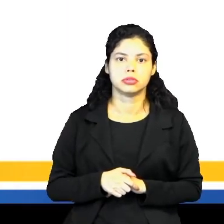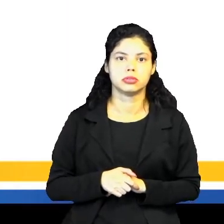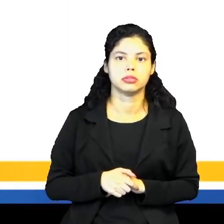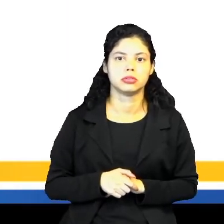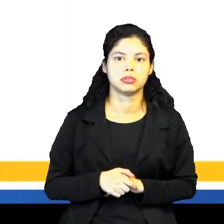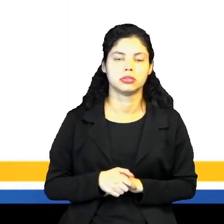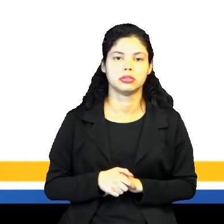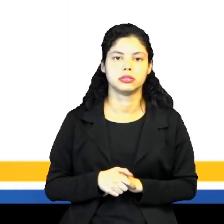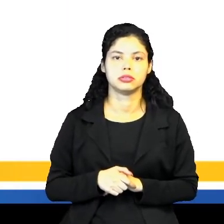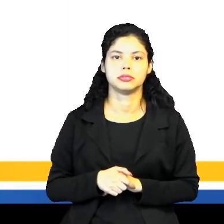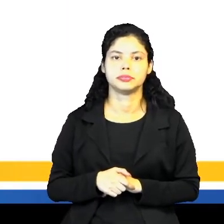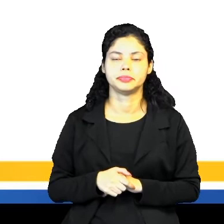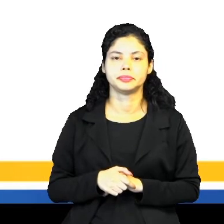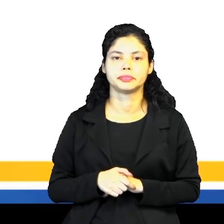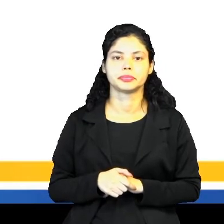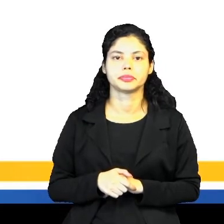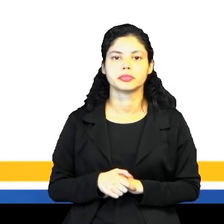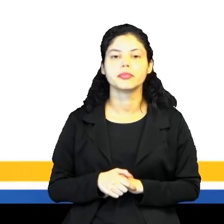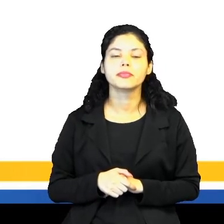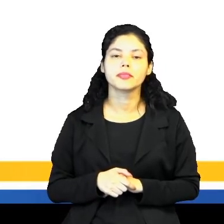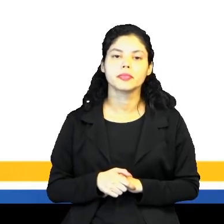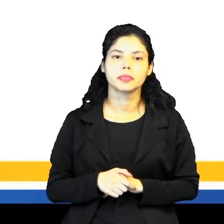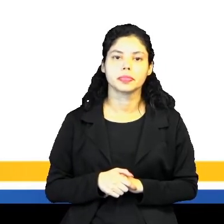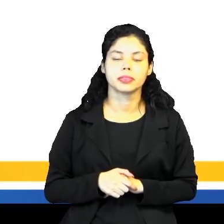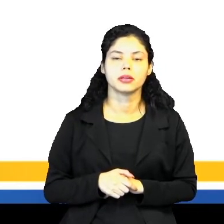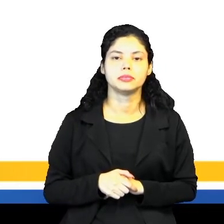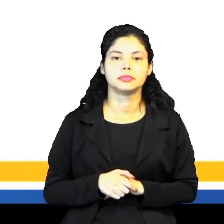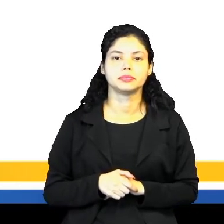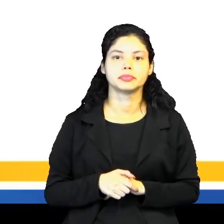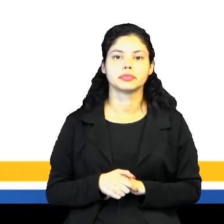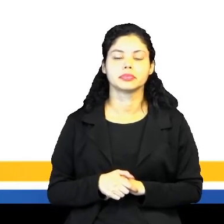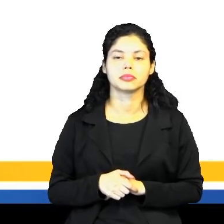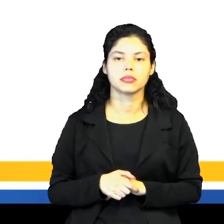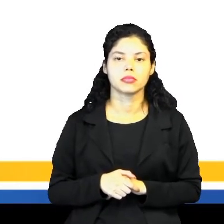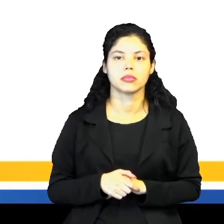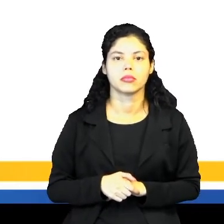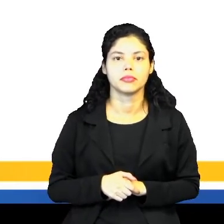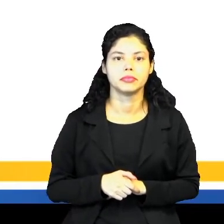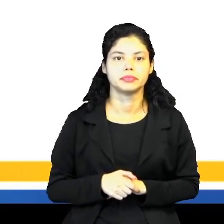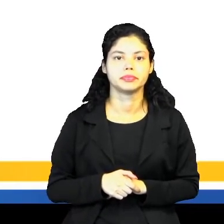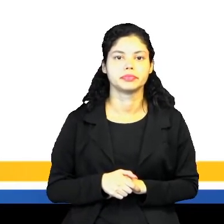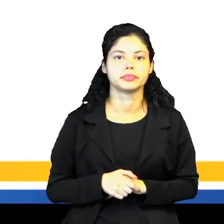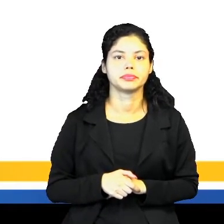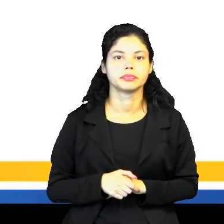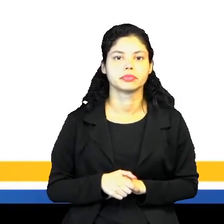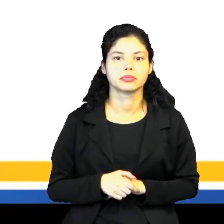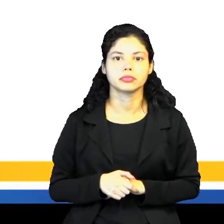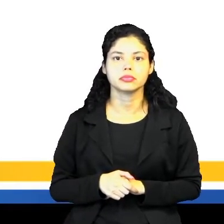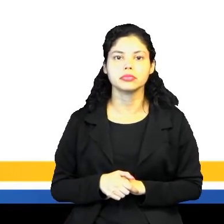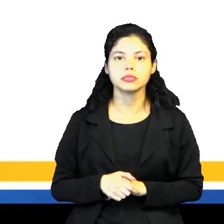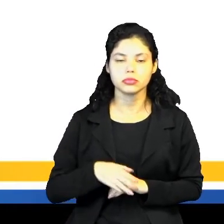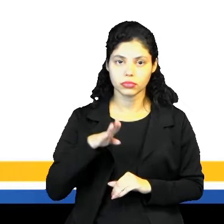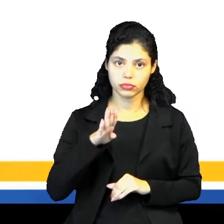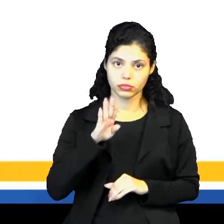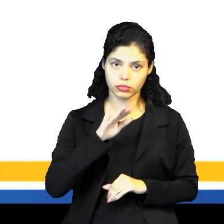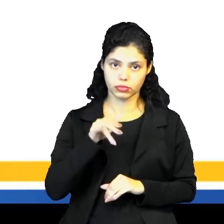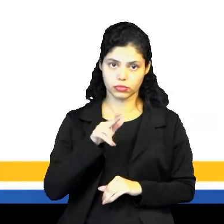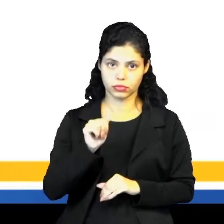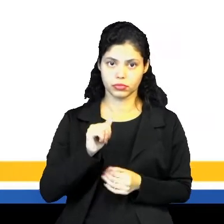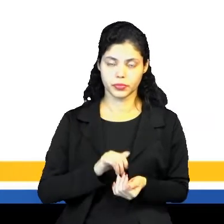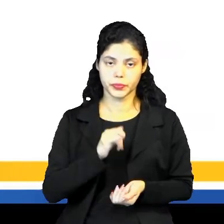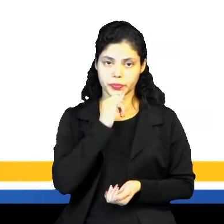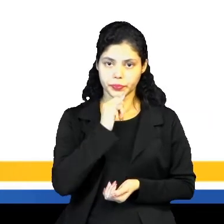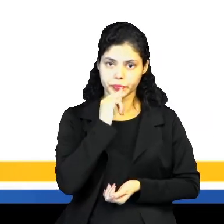Aí nós temos também, né? Olha só, né? Mais voltando, precisamente, a essa barrada, né? Um